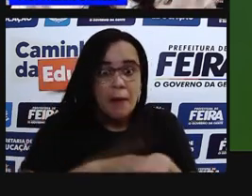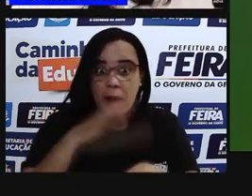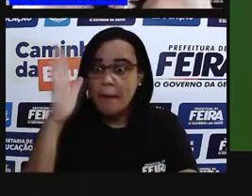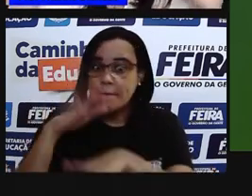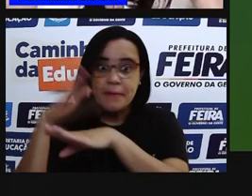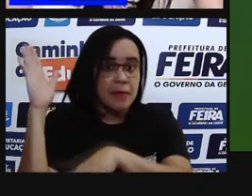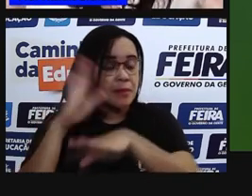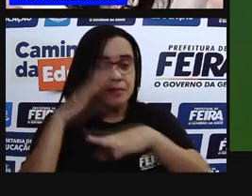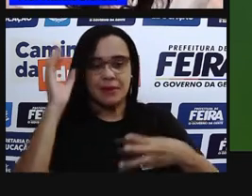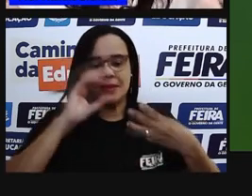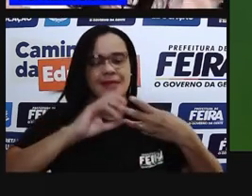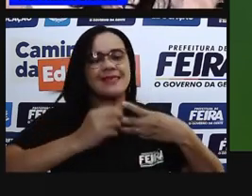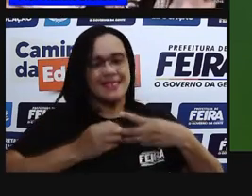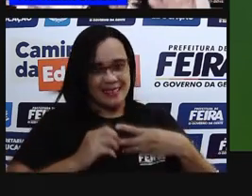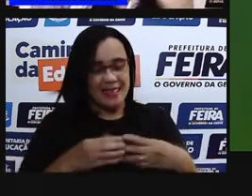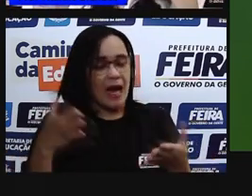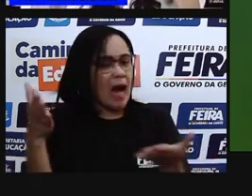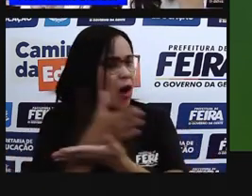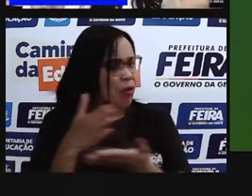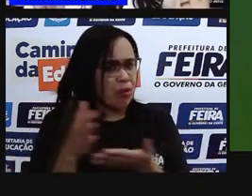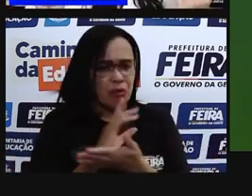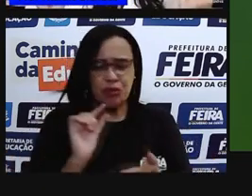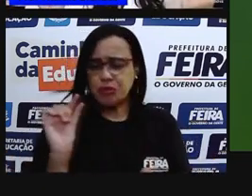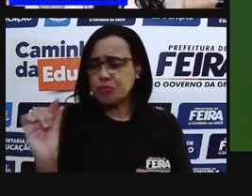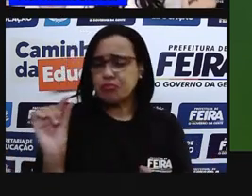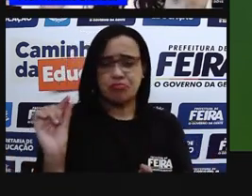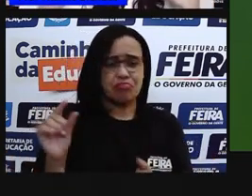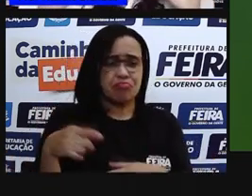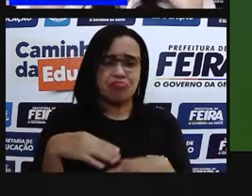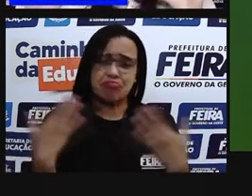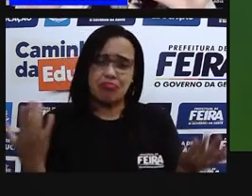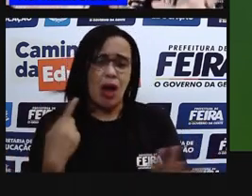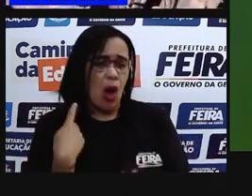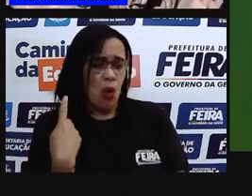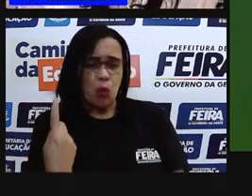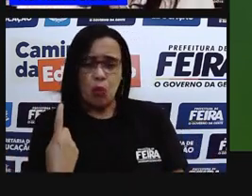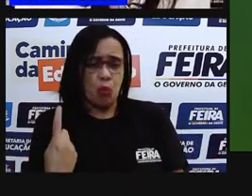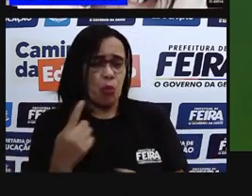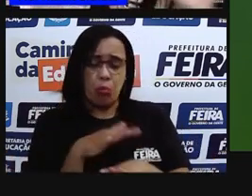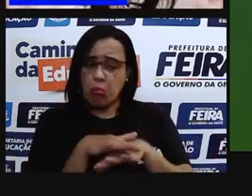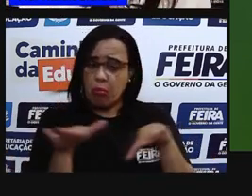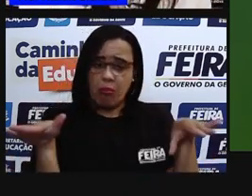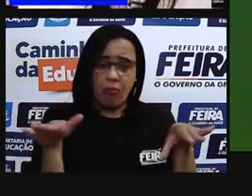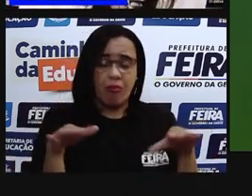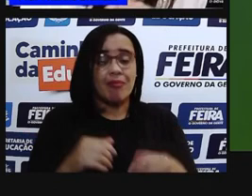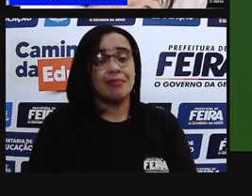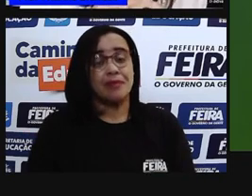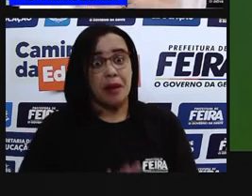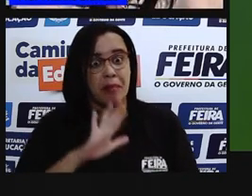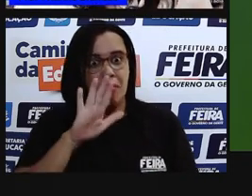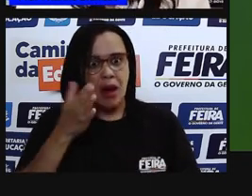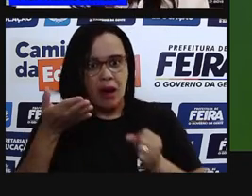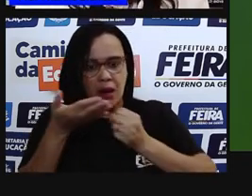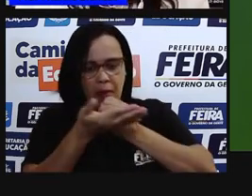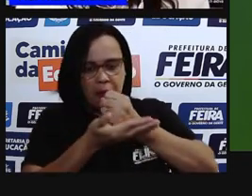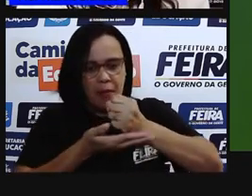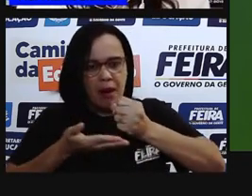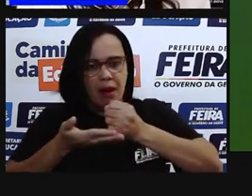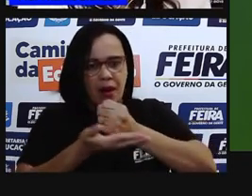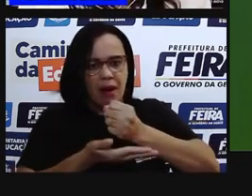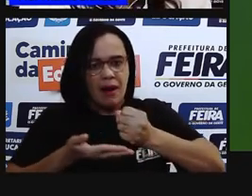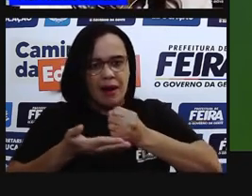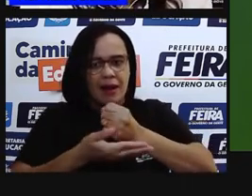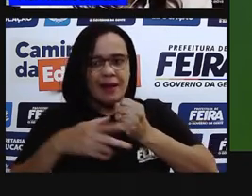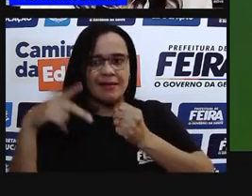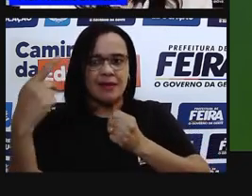então, seres vivos, temos pelo menos uma célula. E essa célula, a base, a estrutura dessa célula